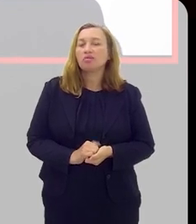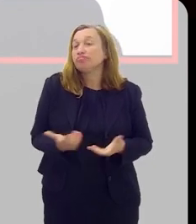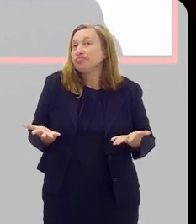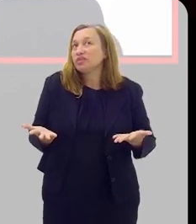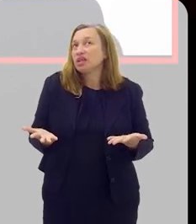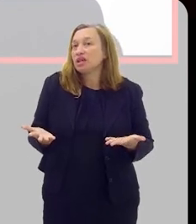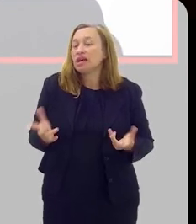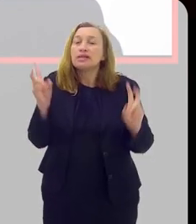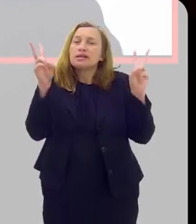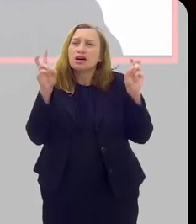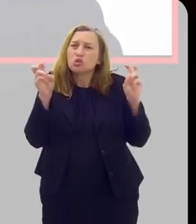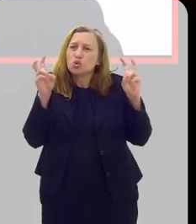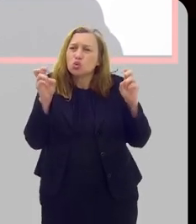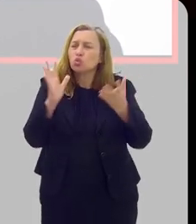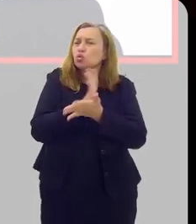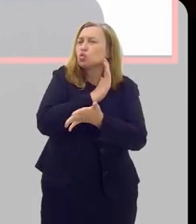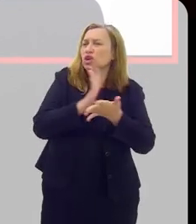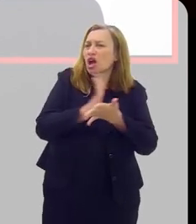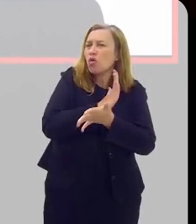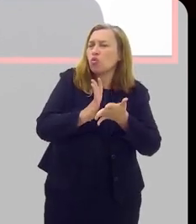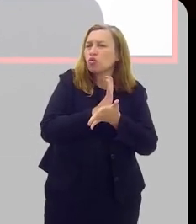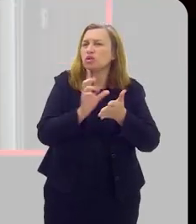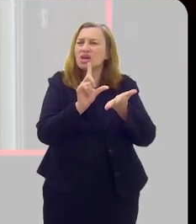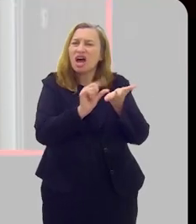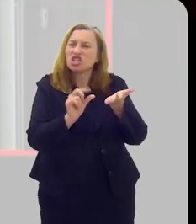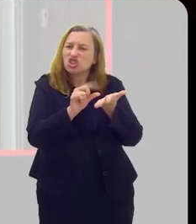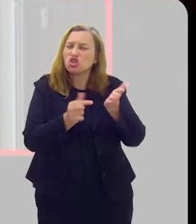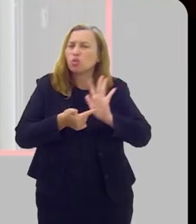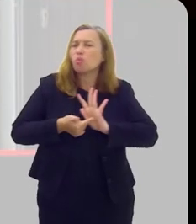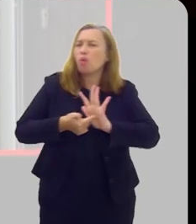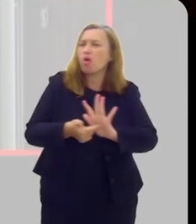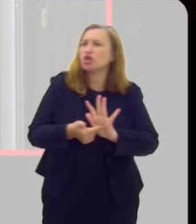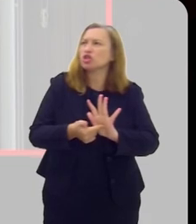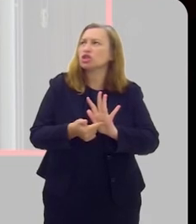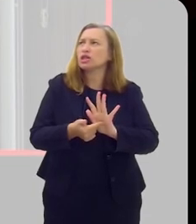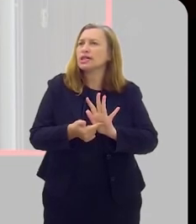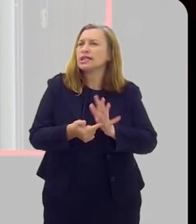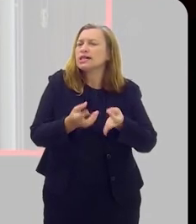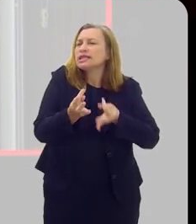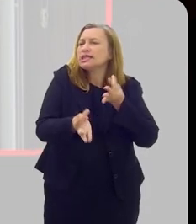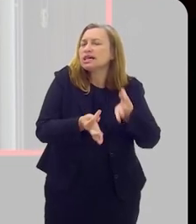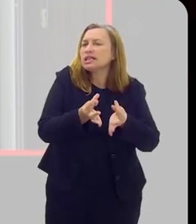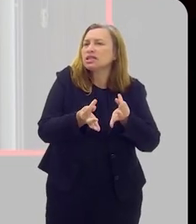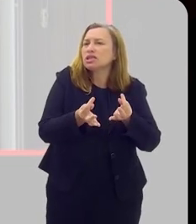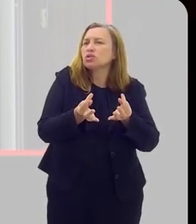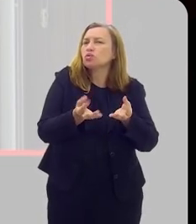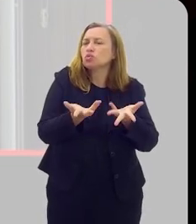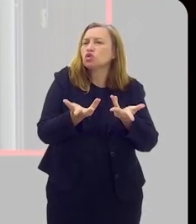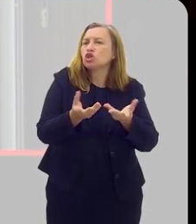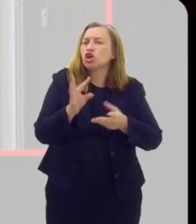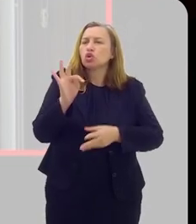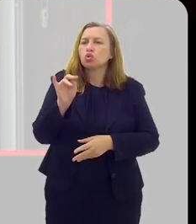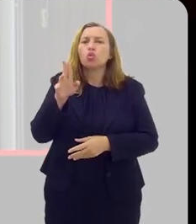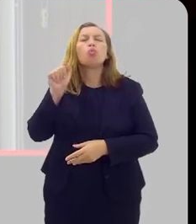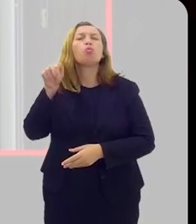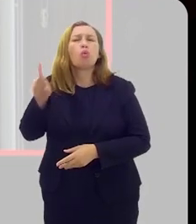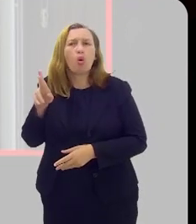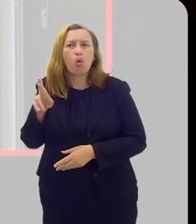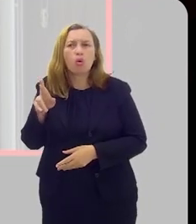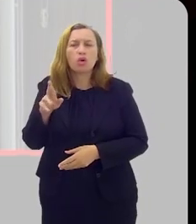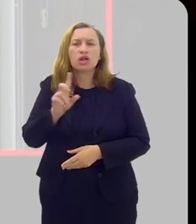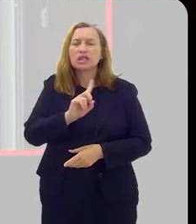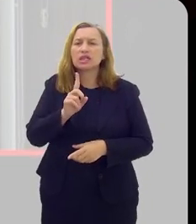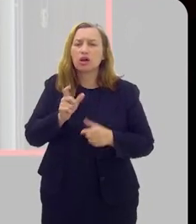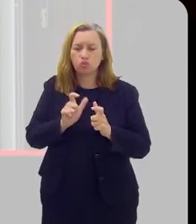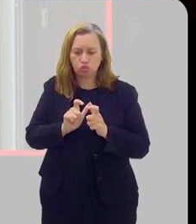questão que alguns artigos colocam tratando da existência de tumores